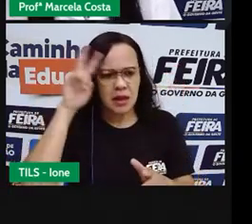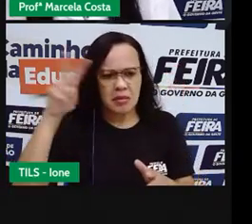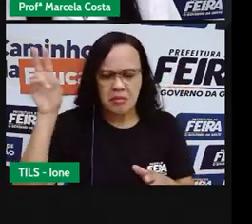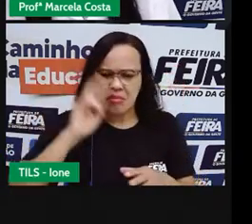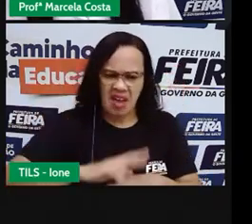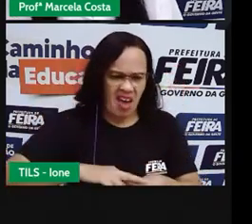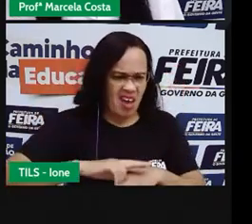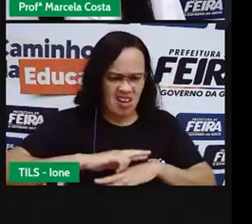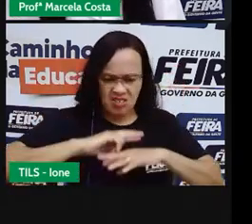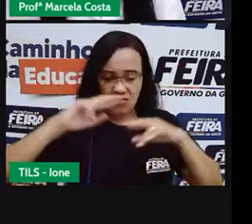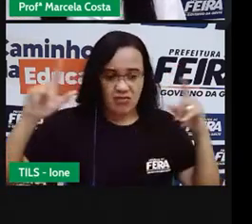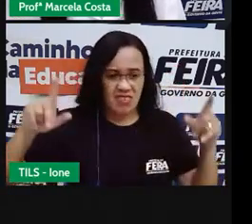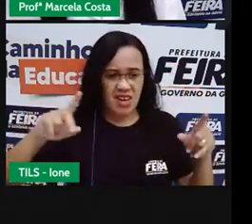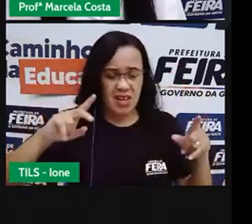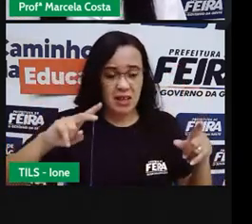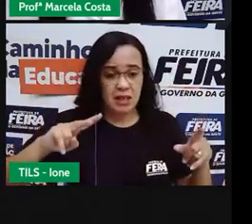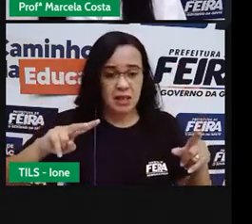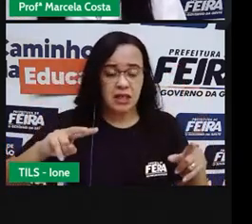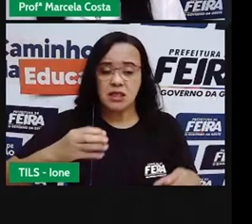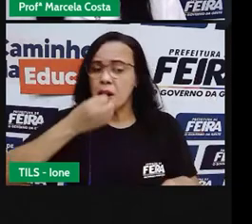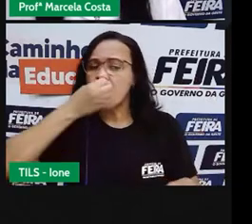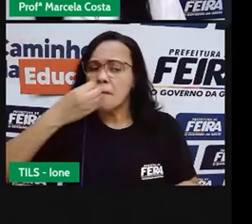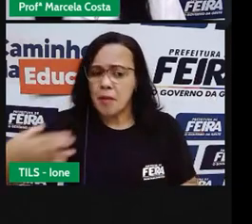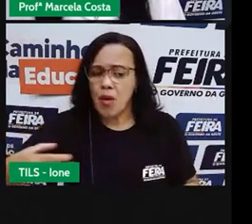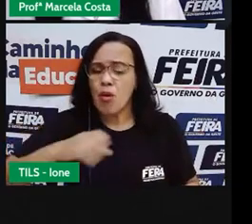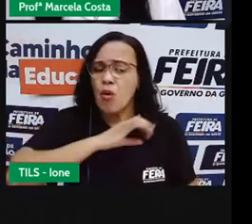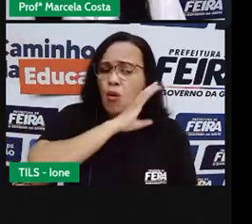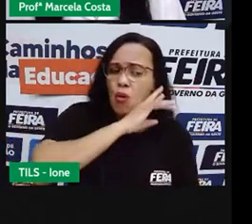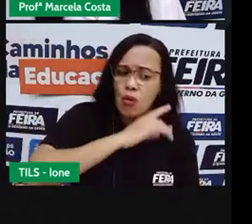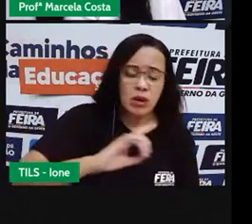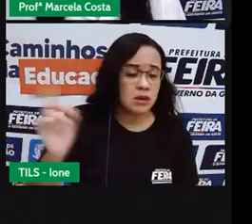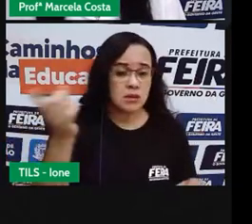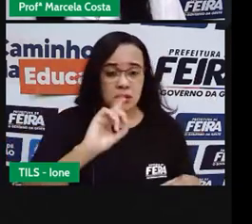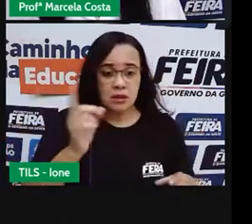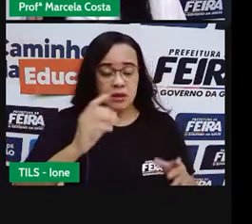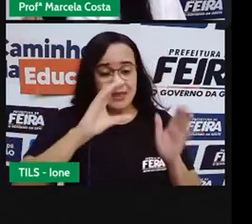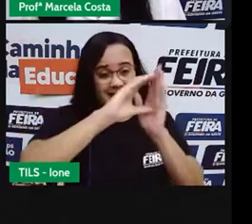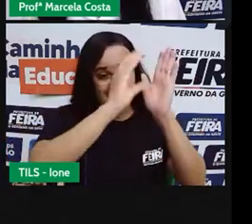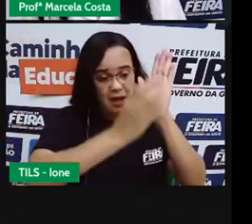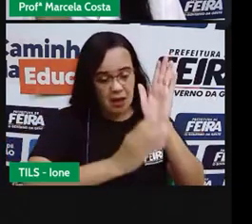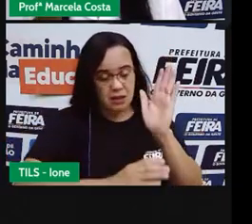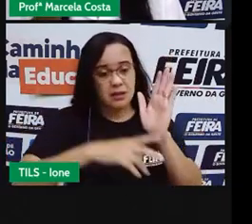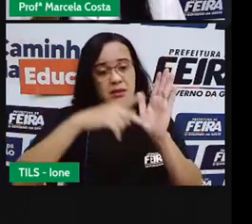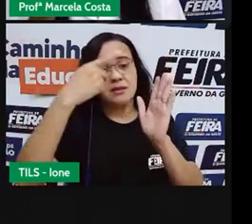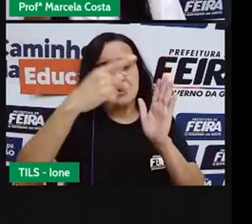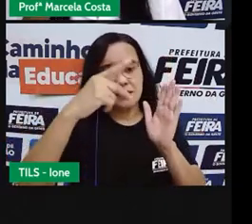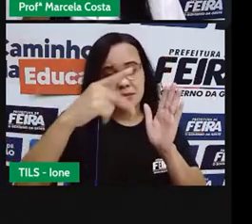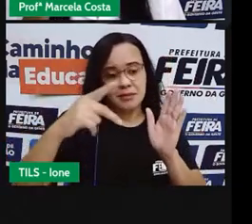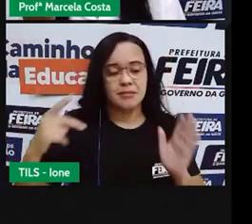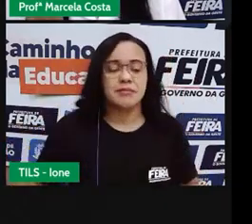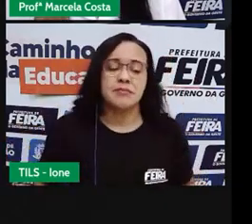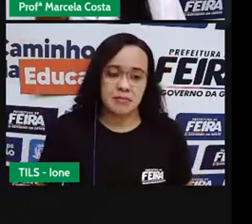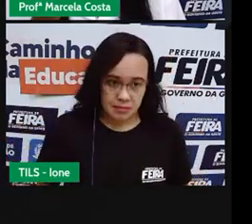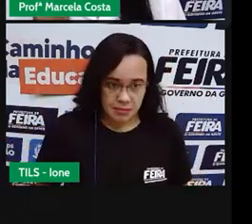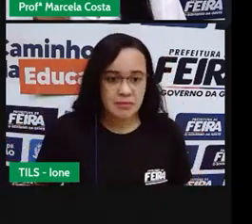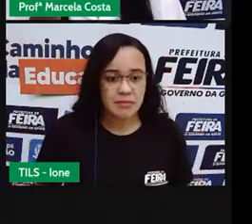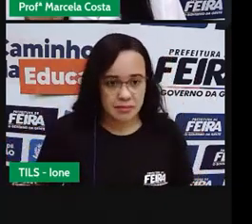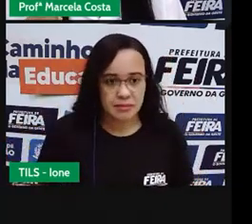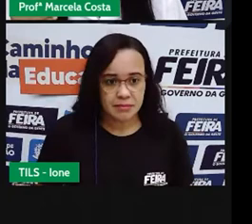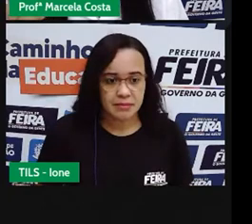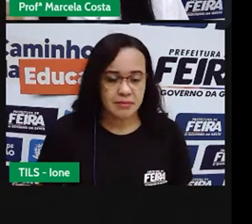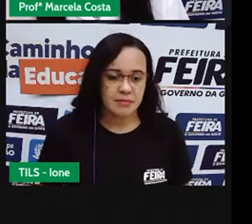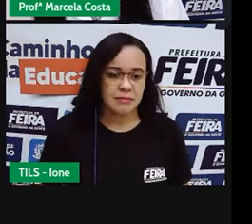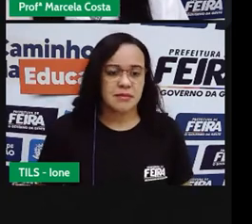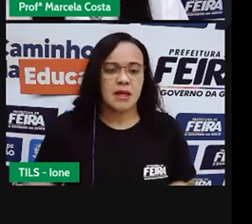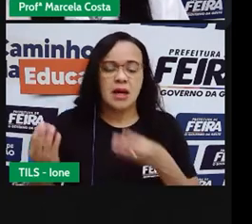defeito Ou qualidade É característica É A especificidade Que